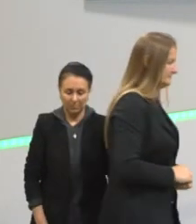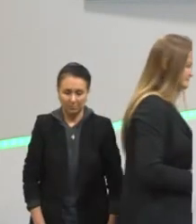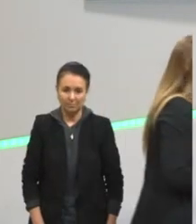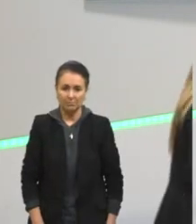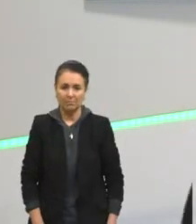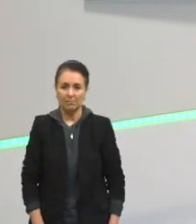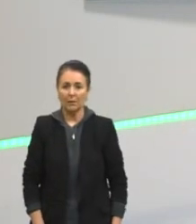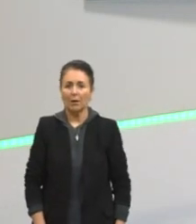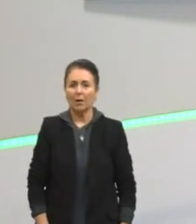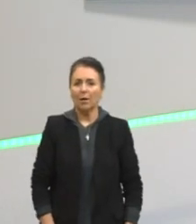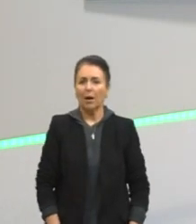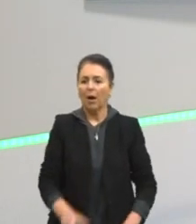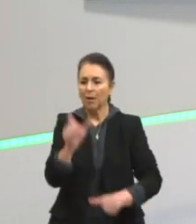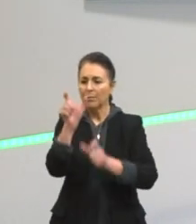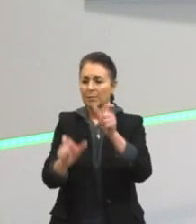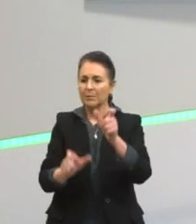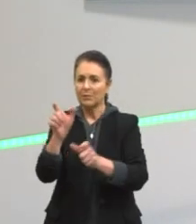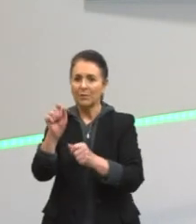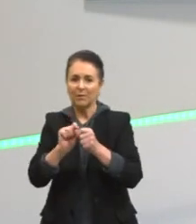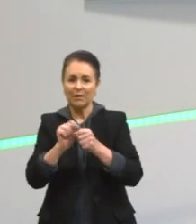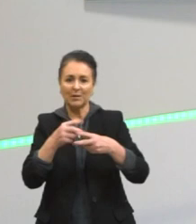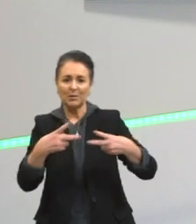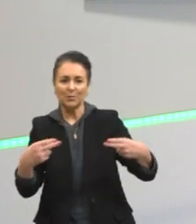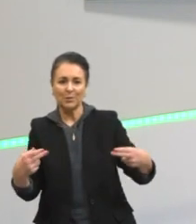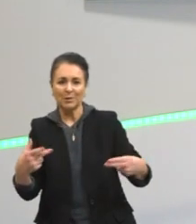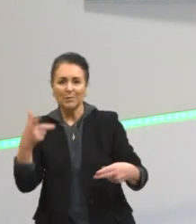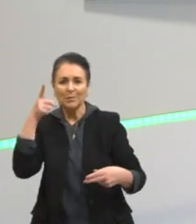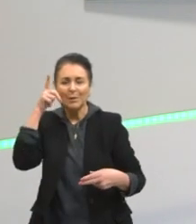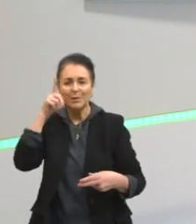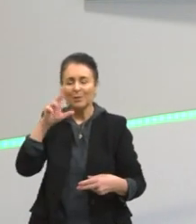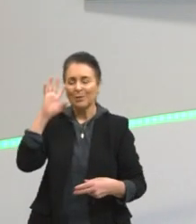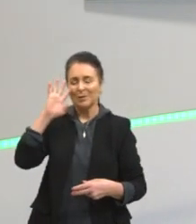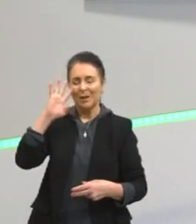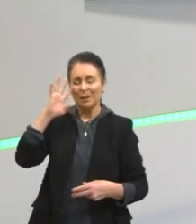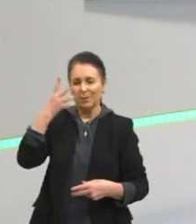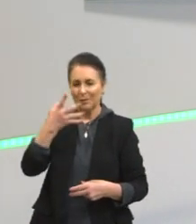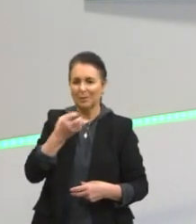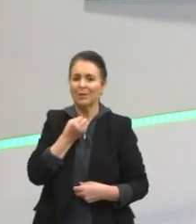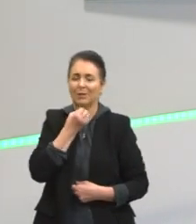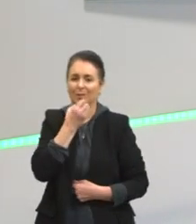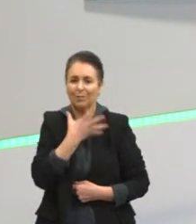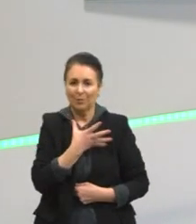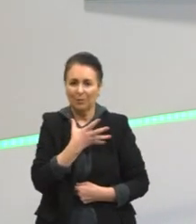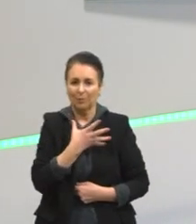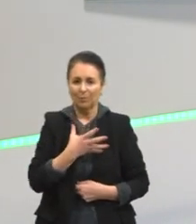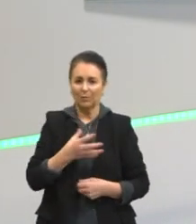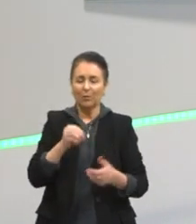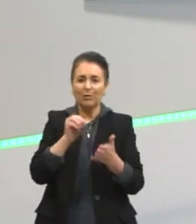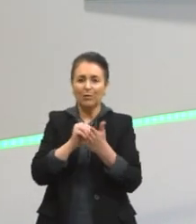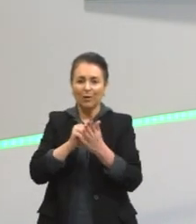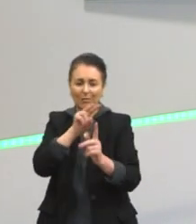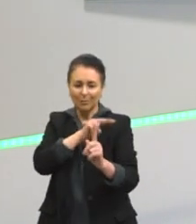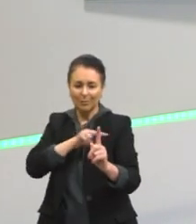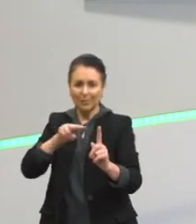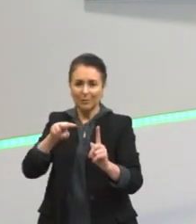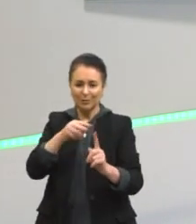as coisas, mas não consegue atingir algum resultado. Então, ali essa falta de perspectiva.